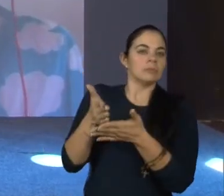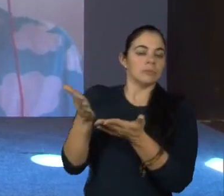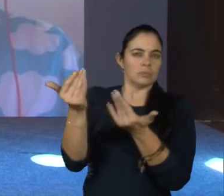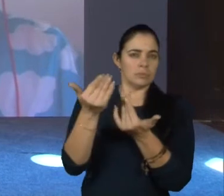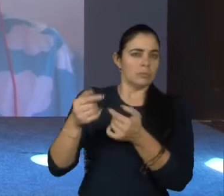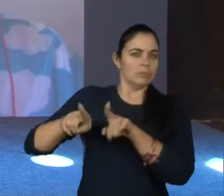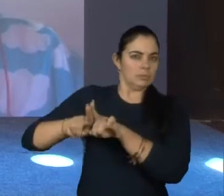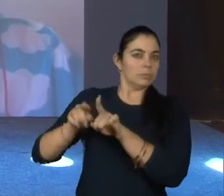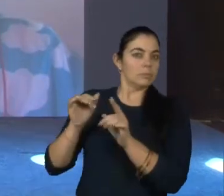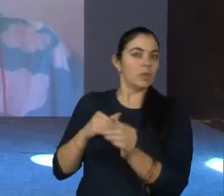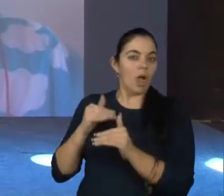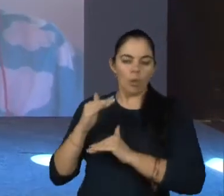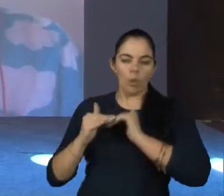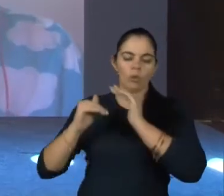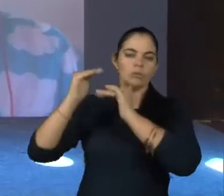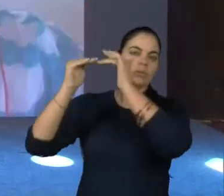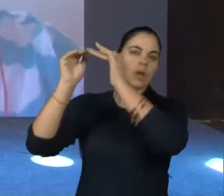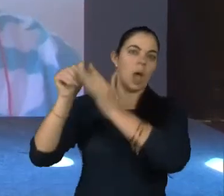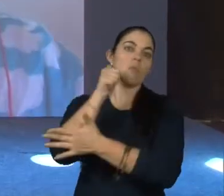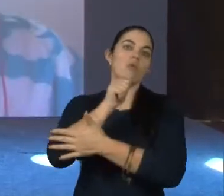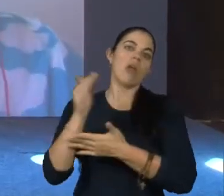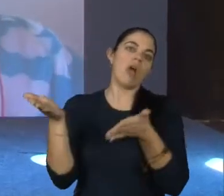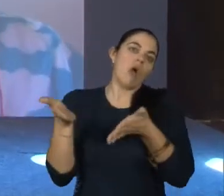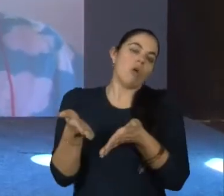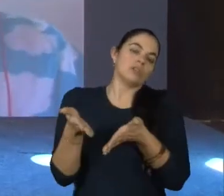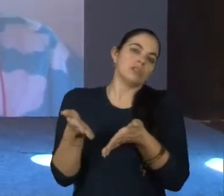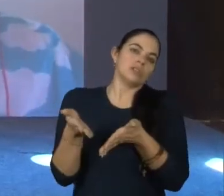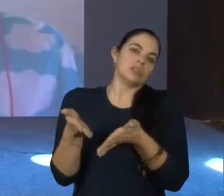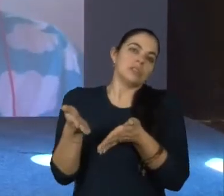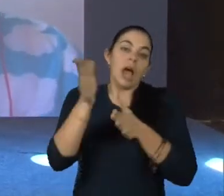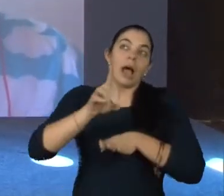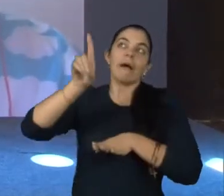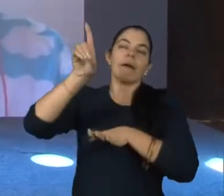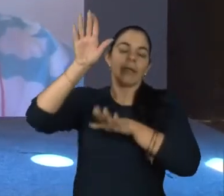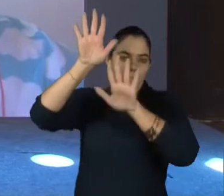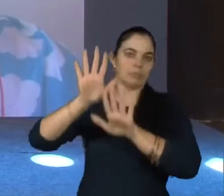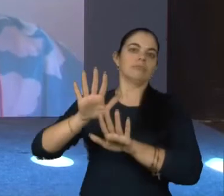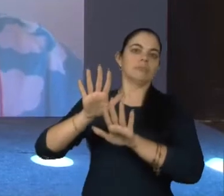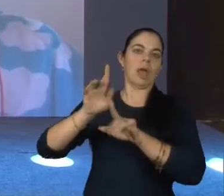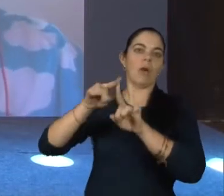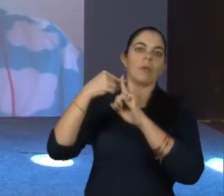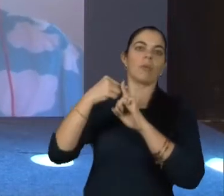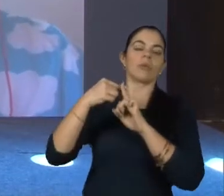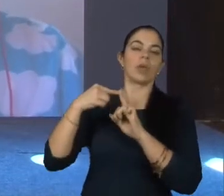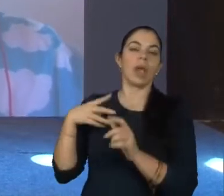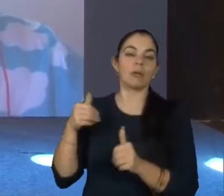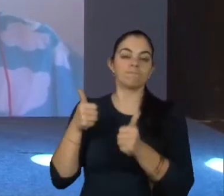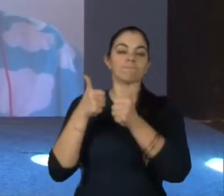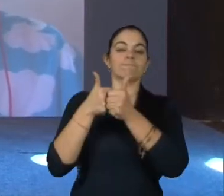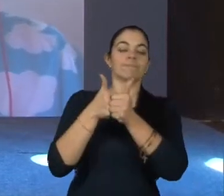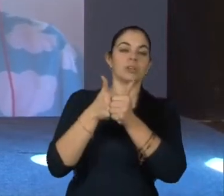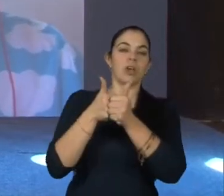Sim. E eu construindo aos poucos da mulher que eu sou, graças a Deus também, aos laços que eu